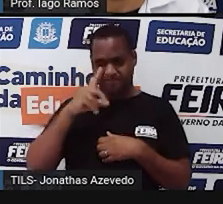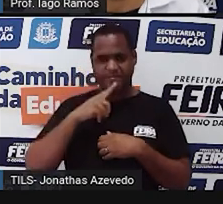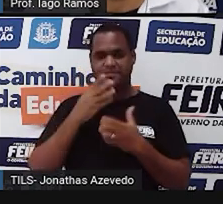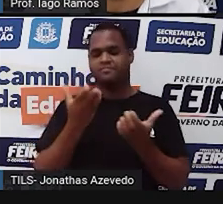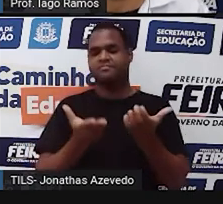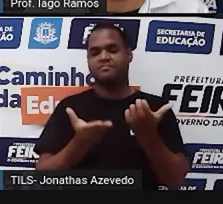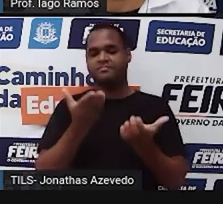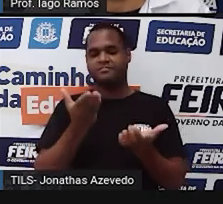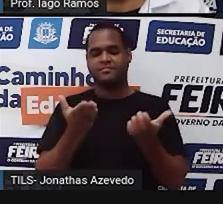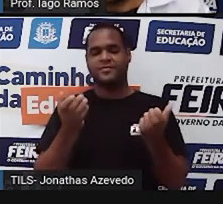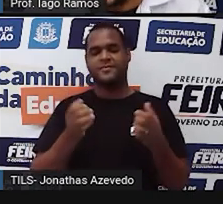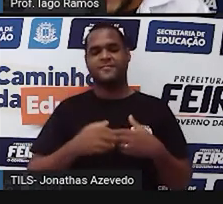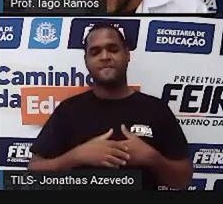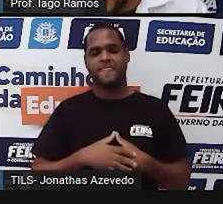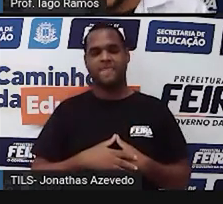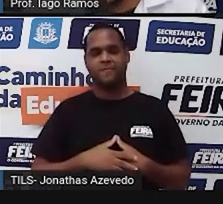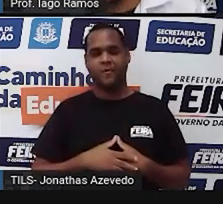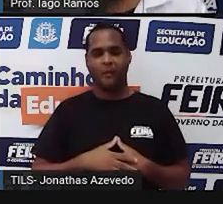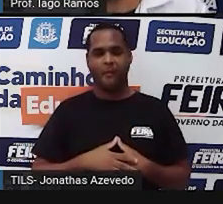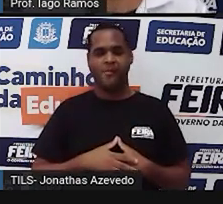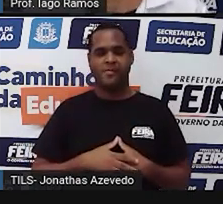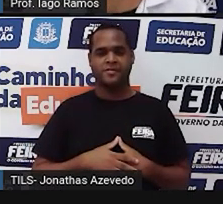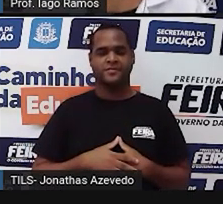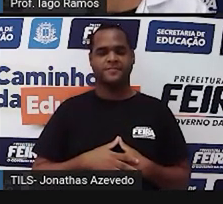balança analítica, certo?